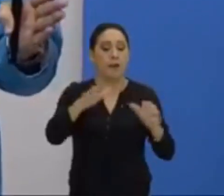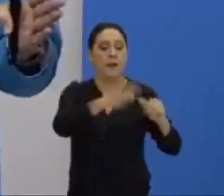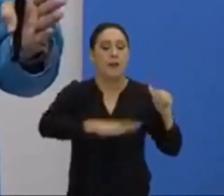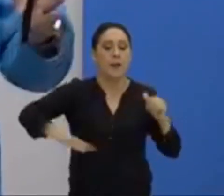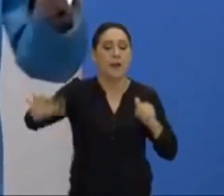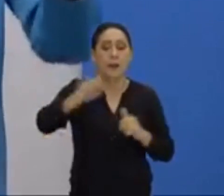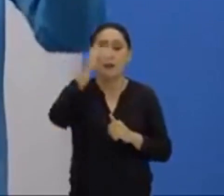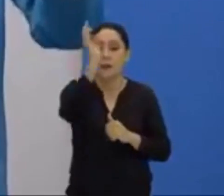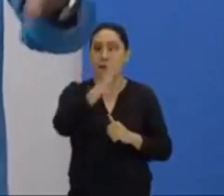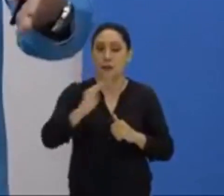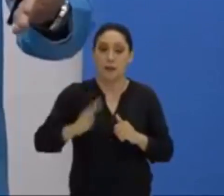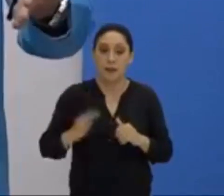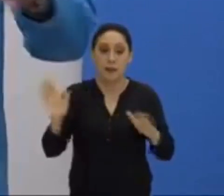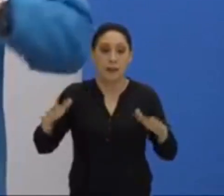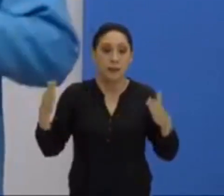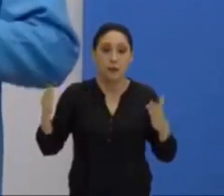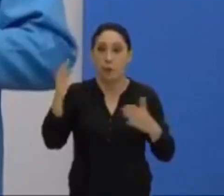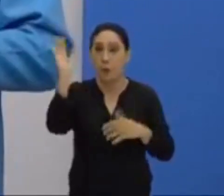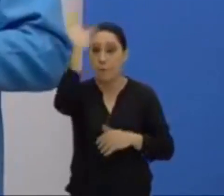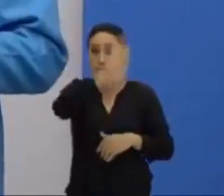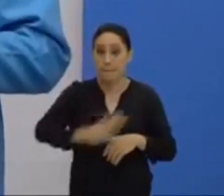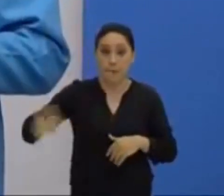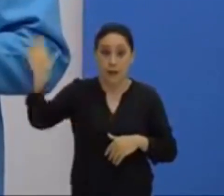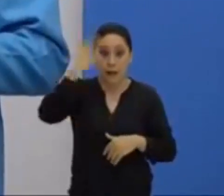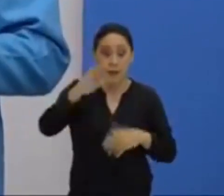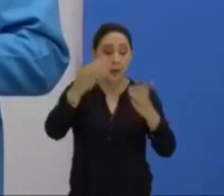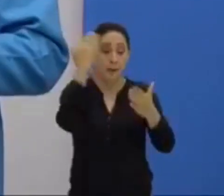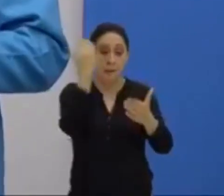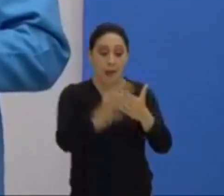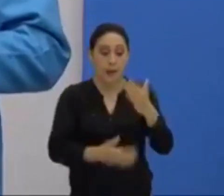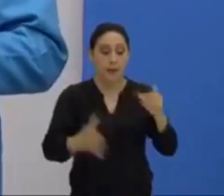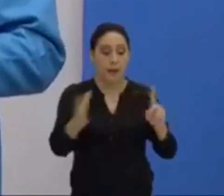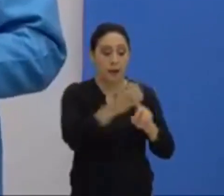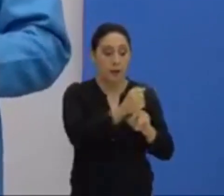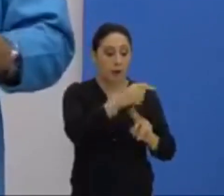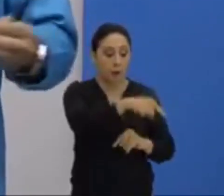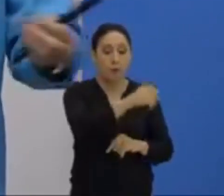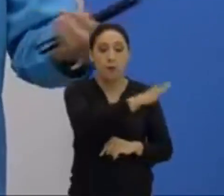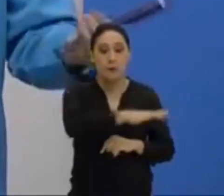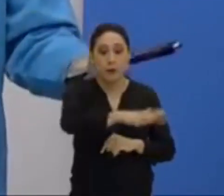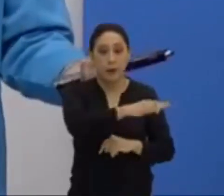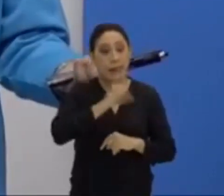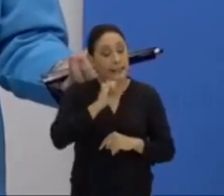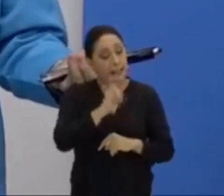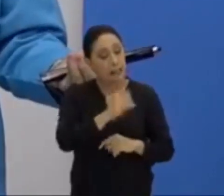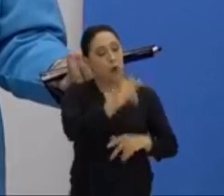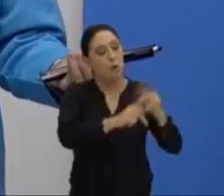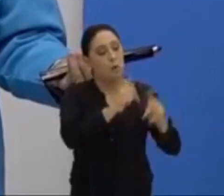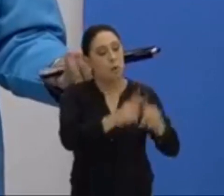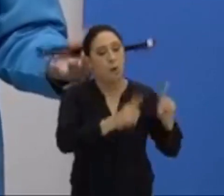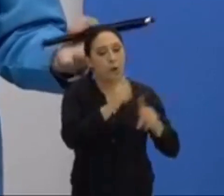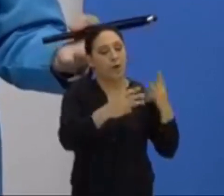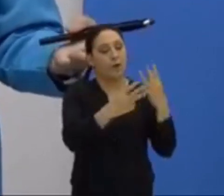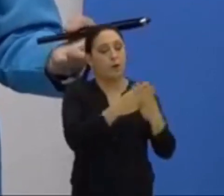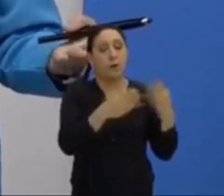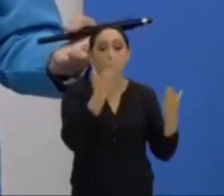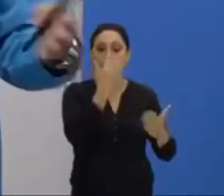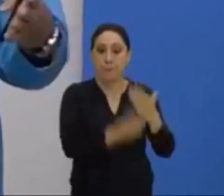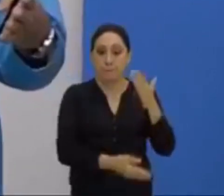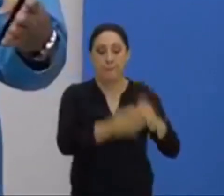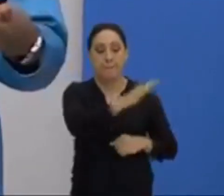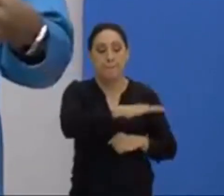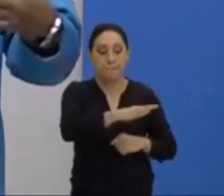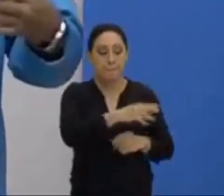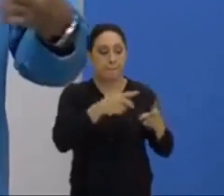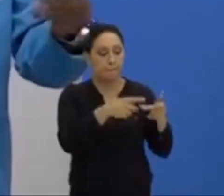nacional. Então, eles acabaram de perder a posse do seu território. Ora, se os judeus perderam a posse do território, tu vai perceber